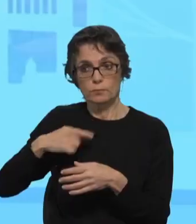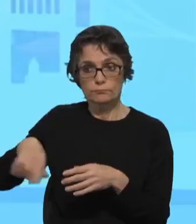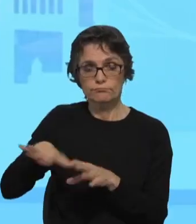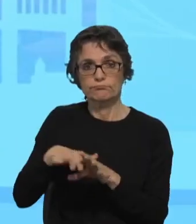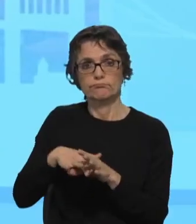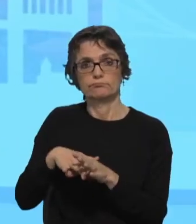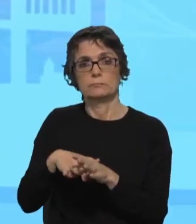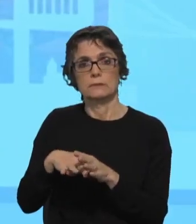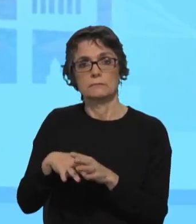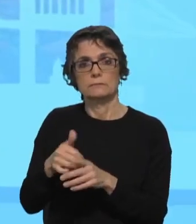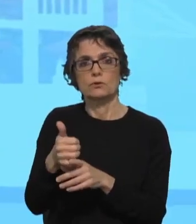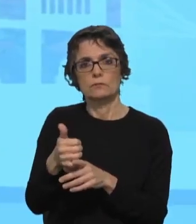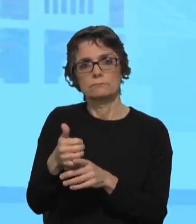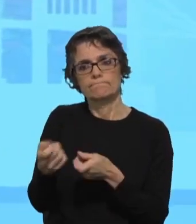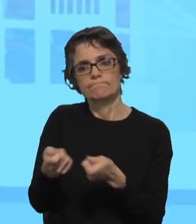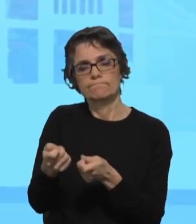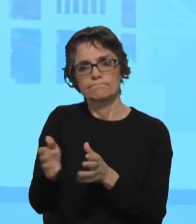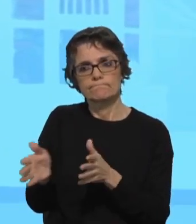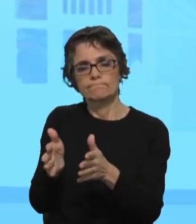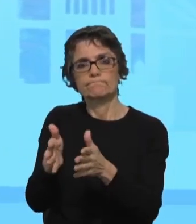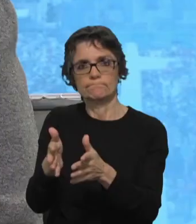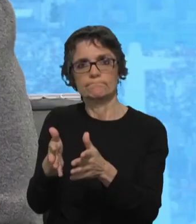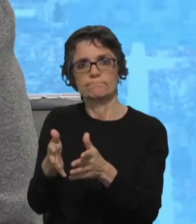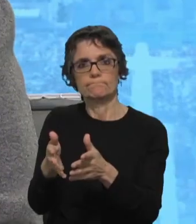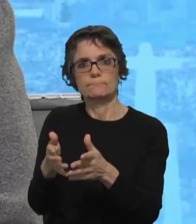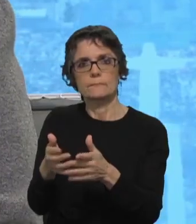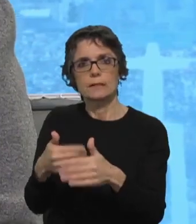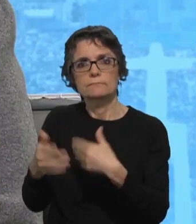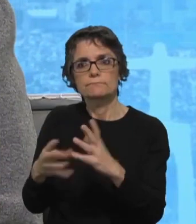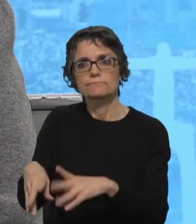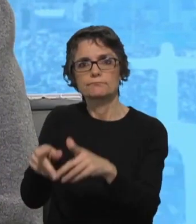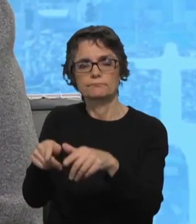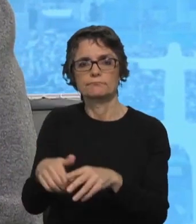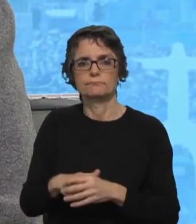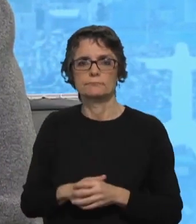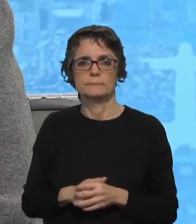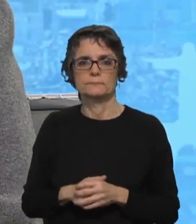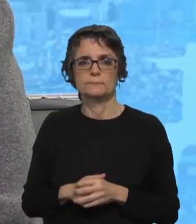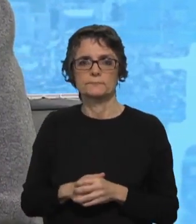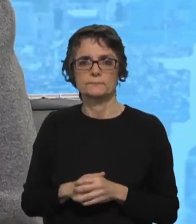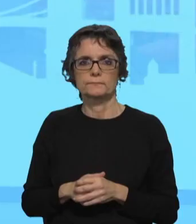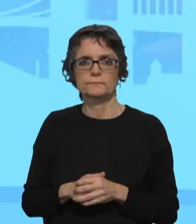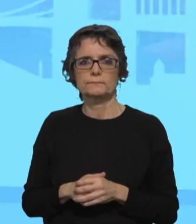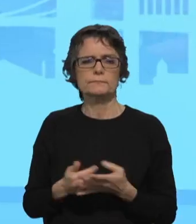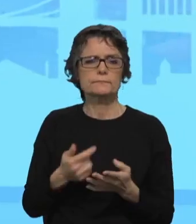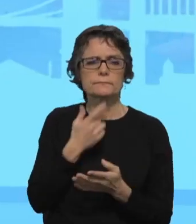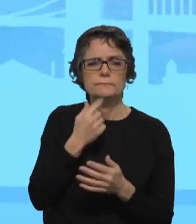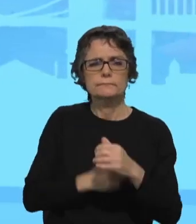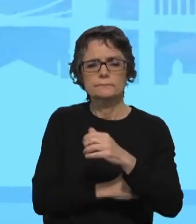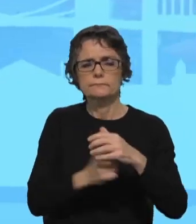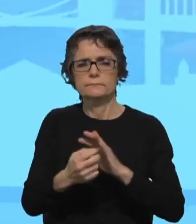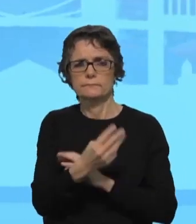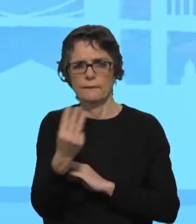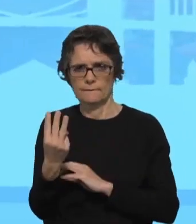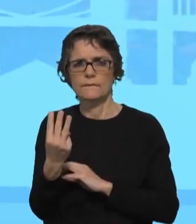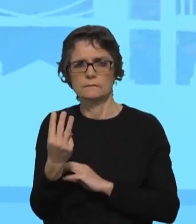estratégia e poder fazer acontecer algo diferente para as comunidades. Aquilo que pude perceber, três eixos estratégicos